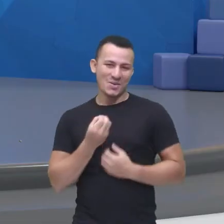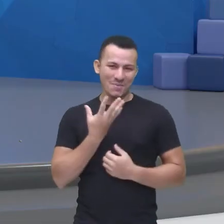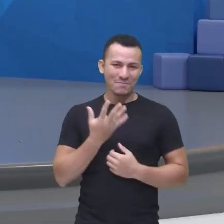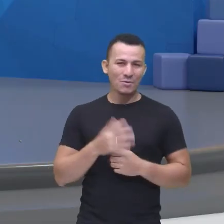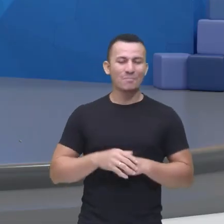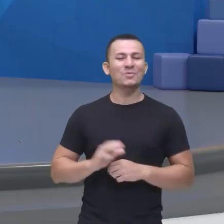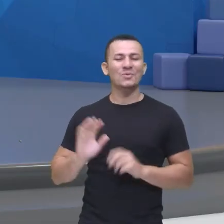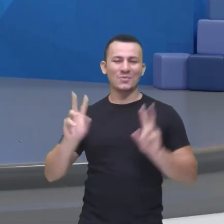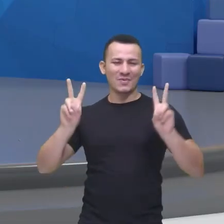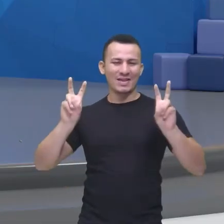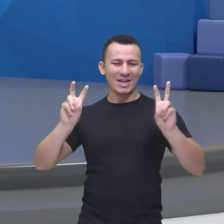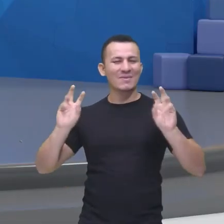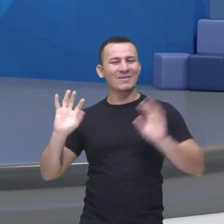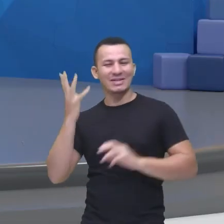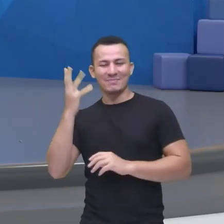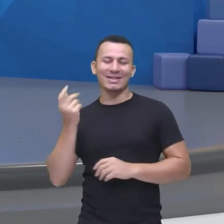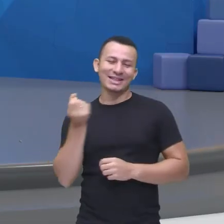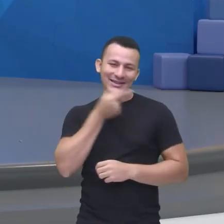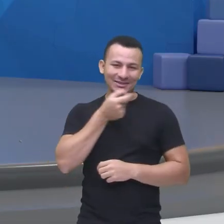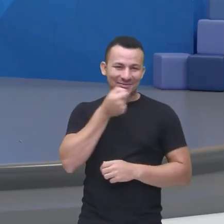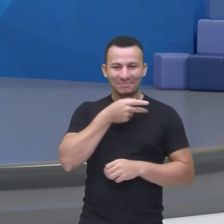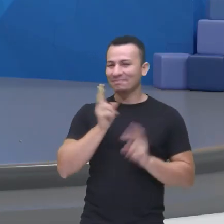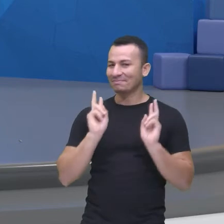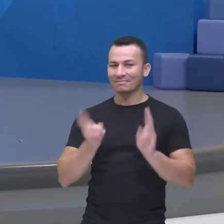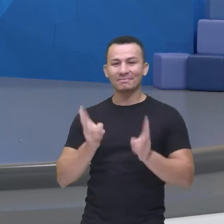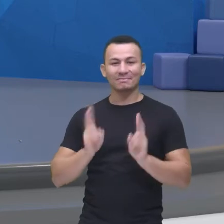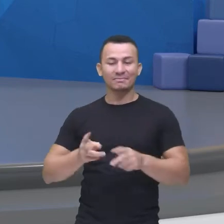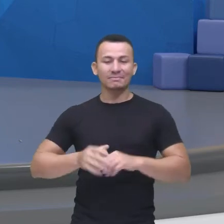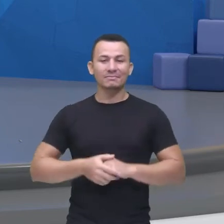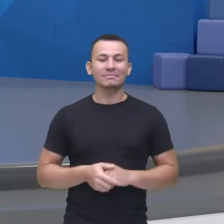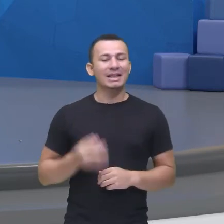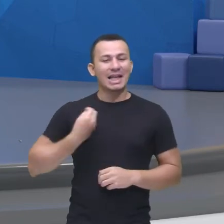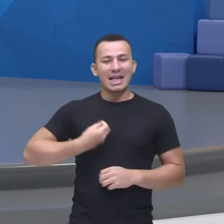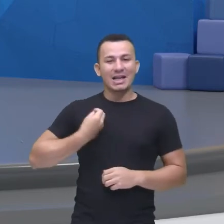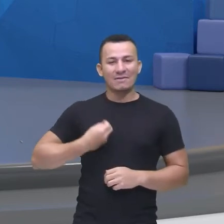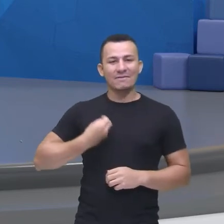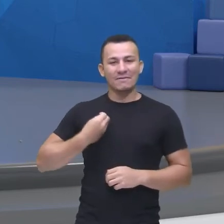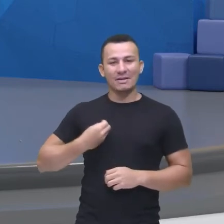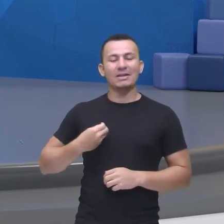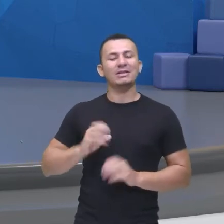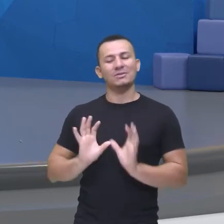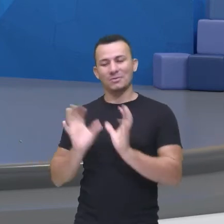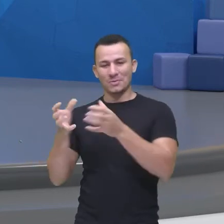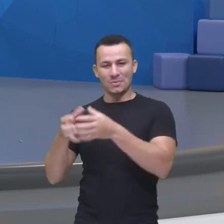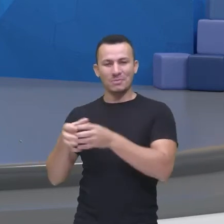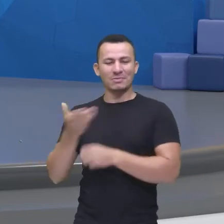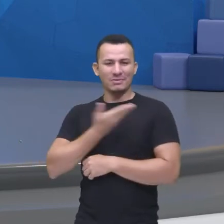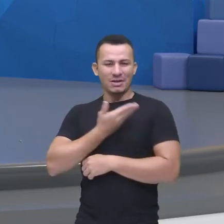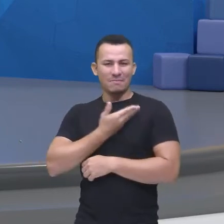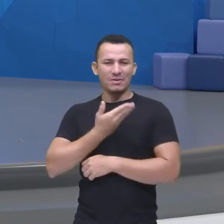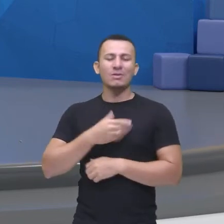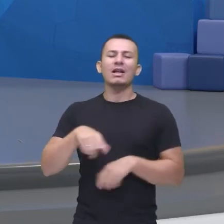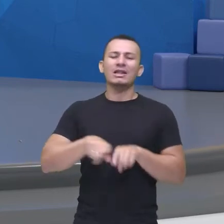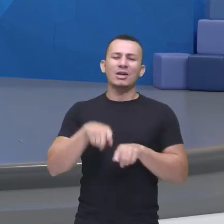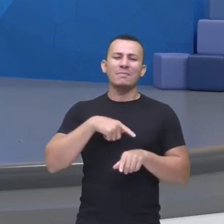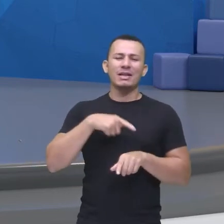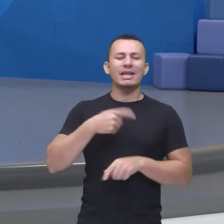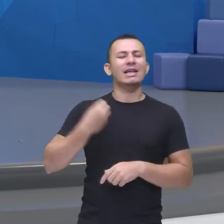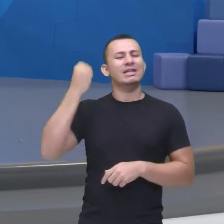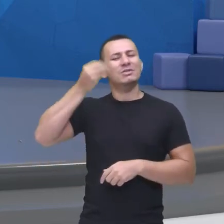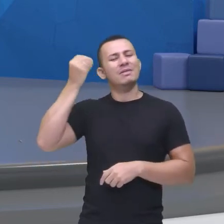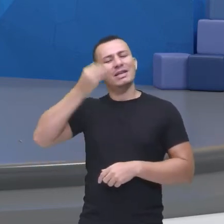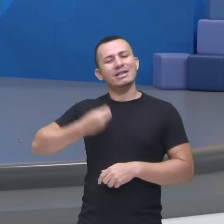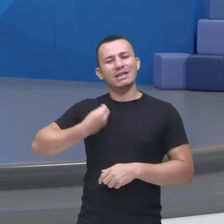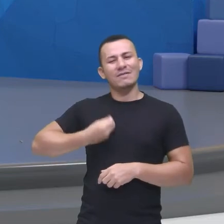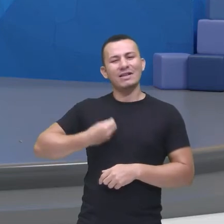que é engraçada, que traz ali, não é uma situação vivenciada em Friends, né, que eles trazem também diversas situações do cotidiano de uma maneira